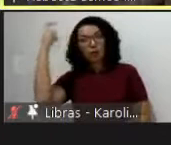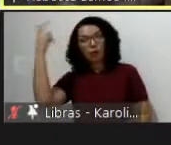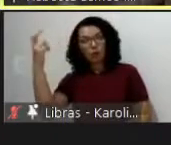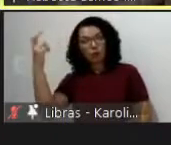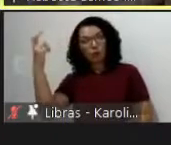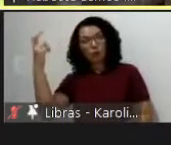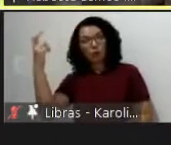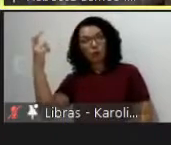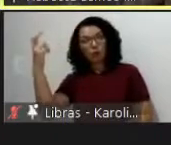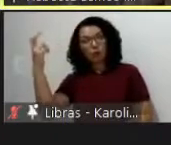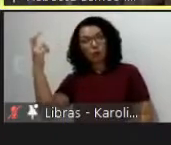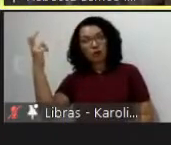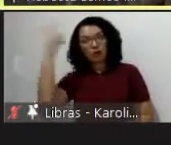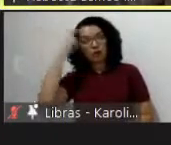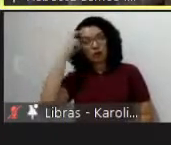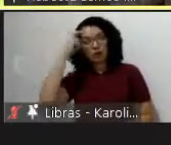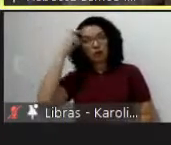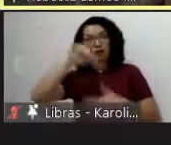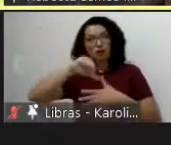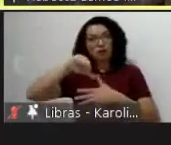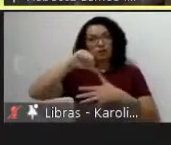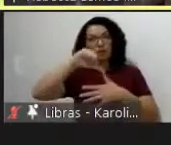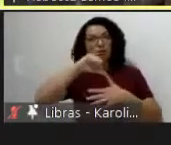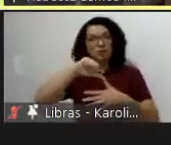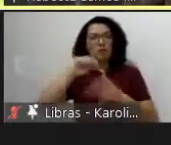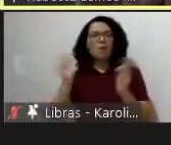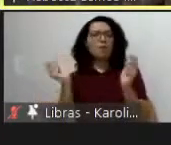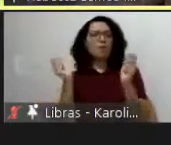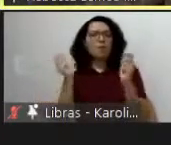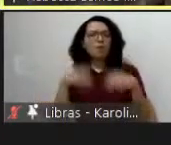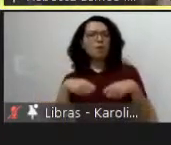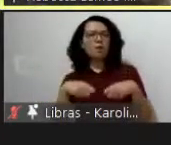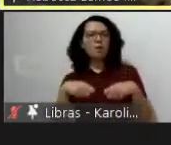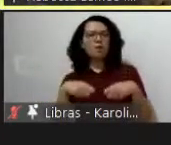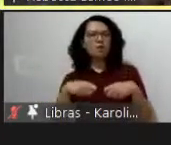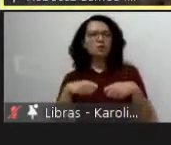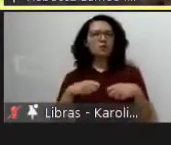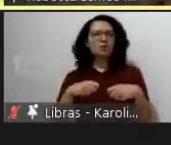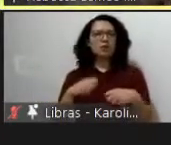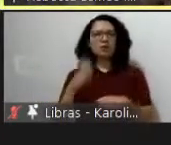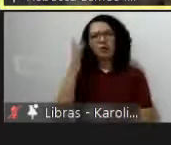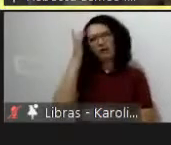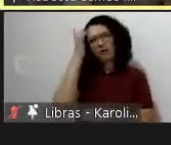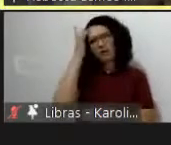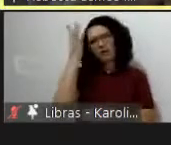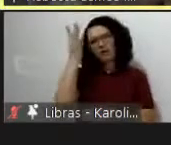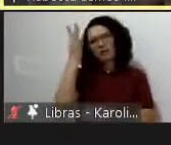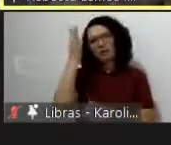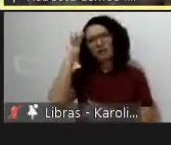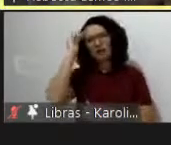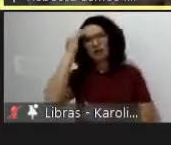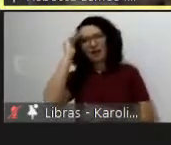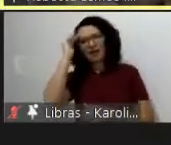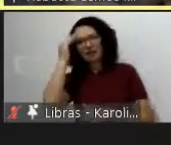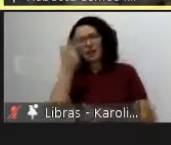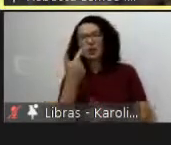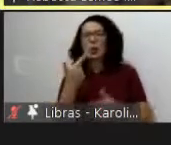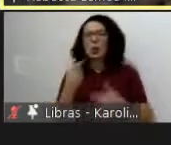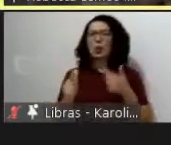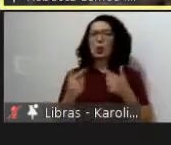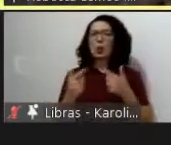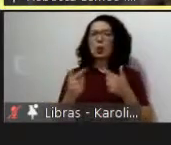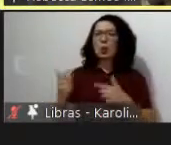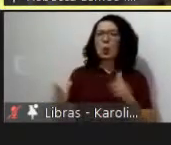permite trazer o conhecimento a nossa experiência para entender outras problemáticas globais ou seja